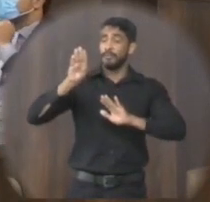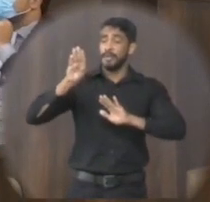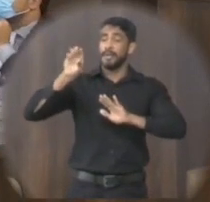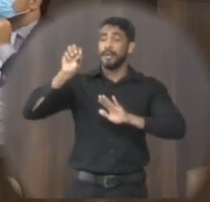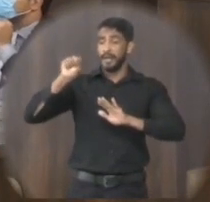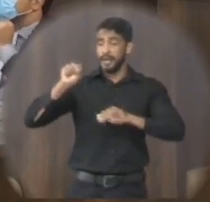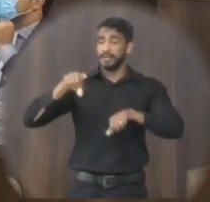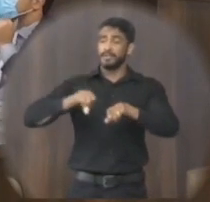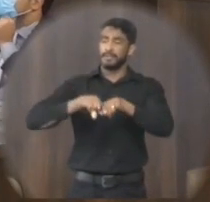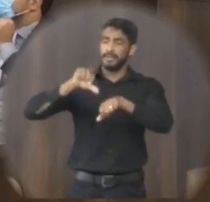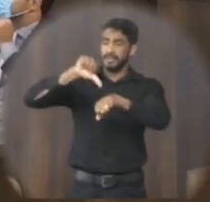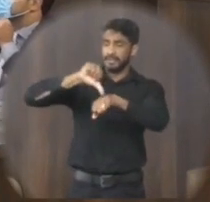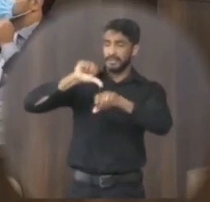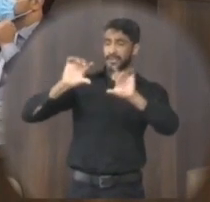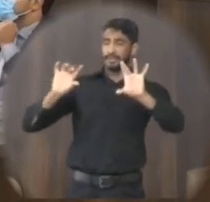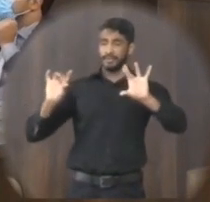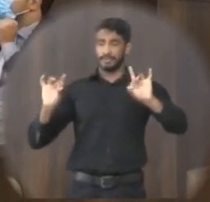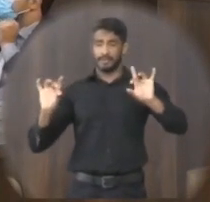especializado